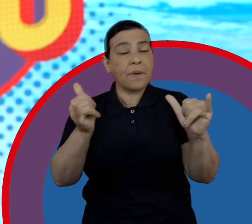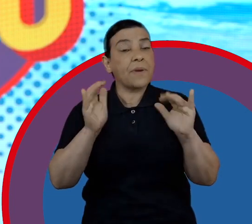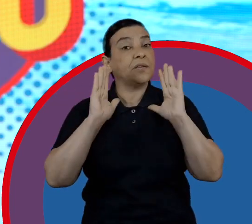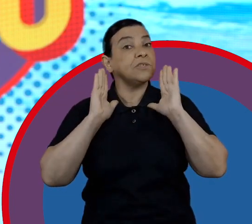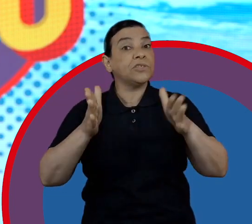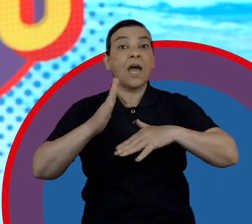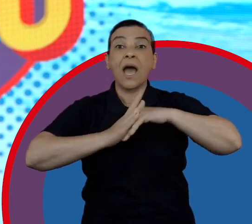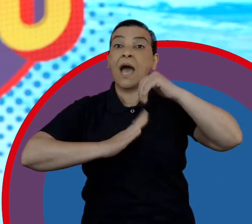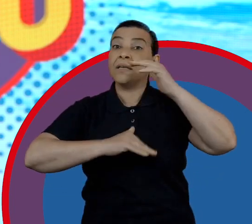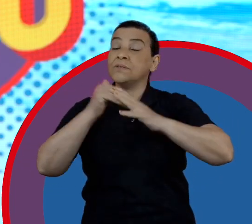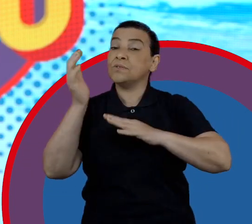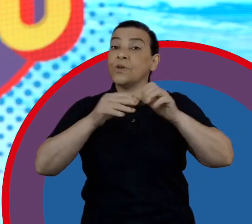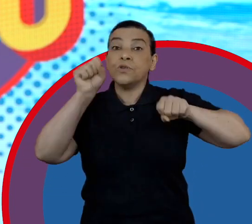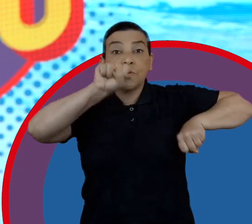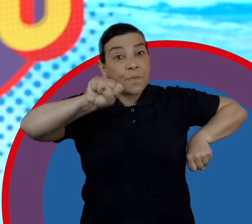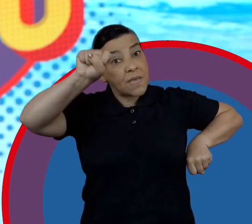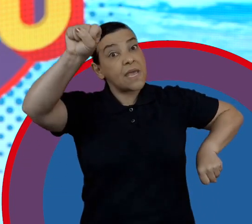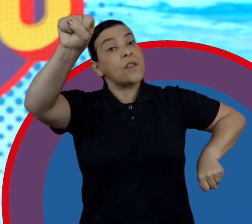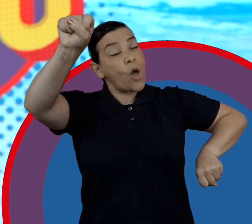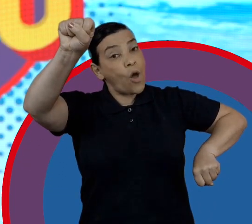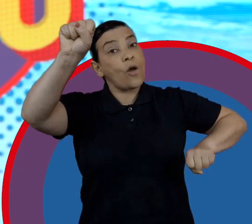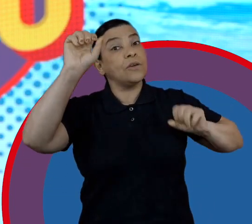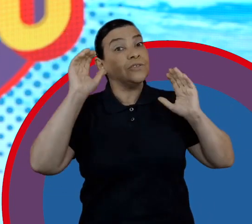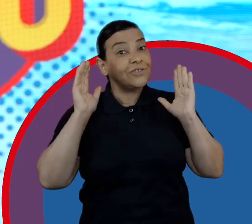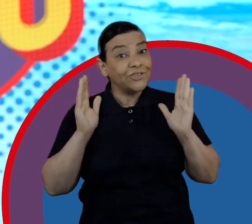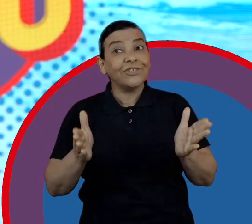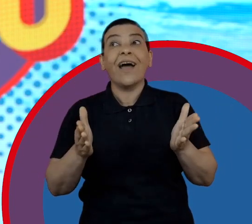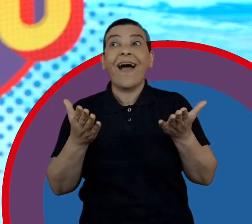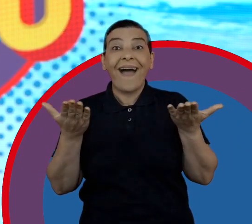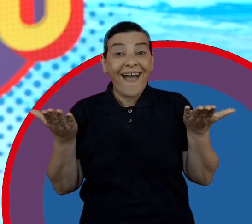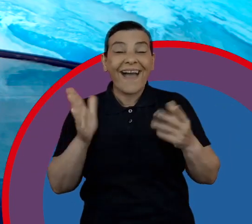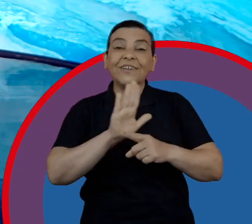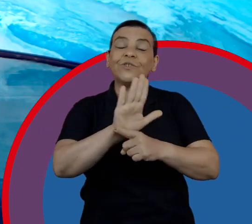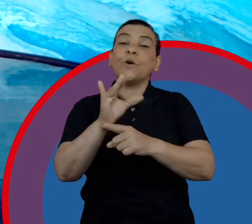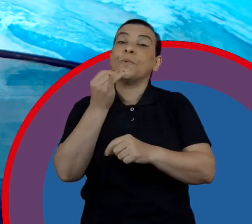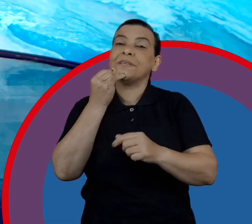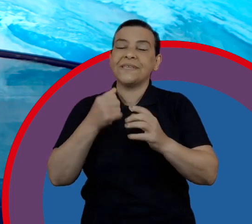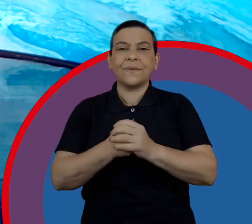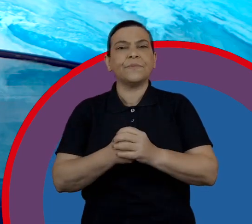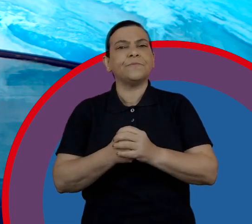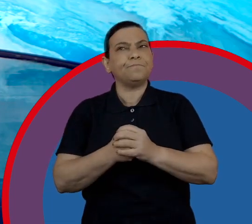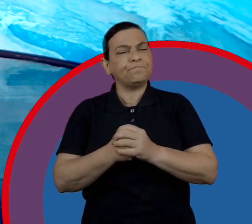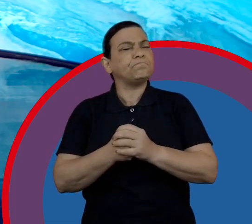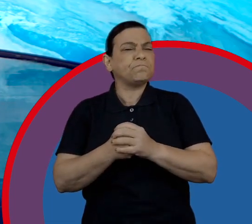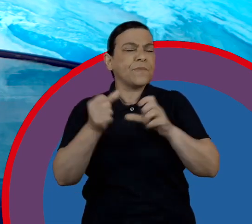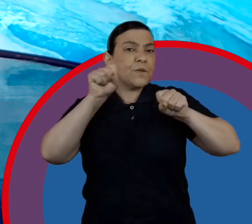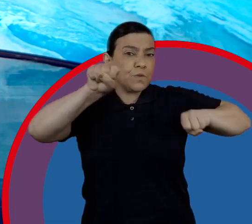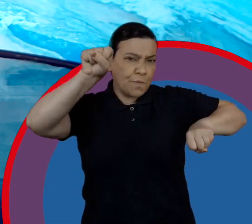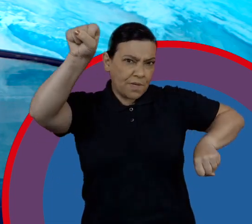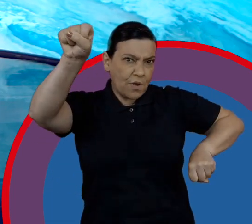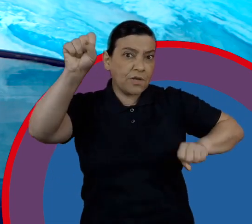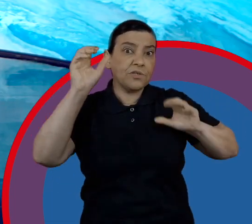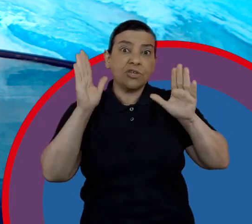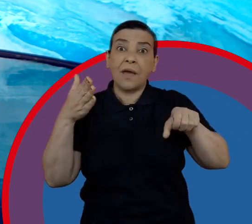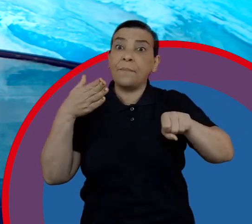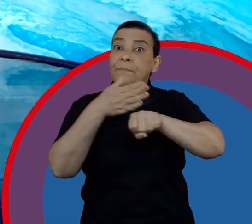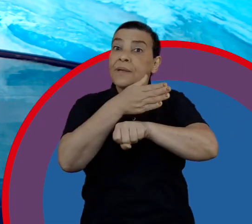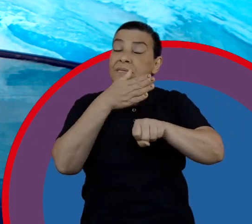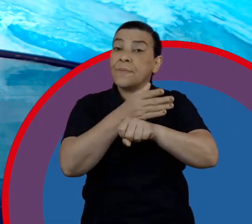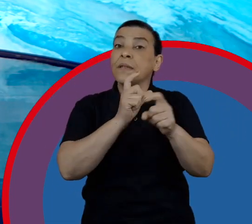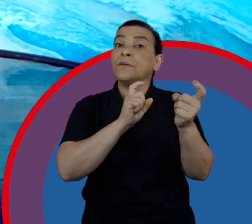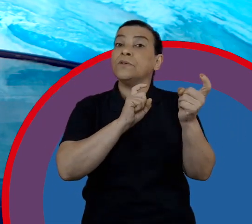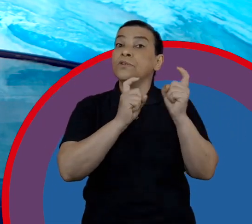ações que os super-heróis tiveram como benefício. Por exemplo, muitos dos super-heróis participaram de reuniões